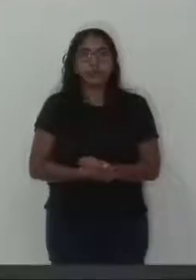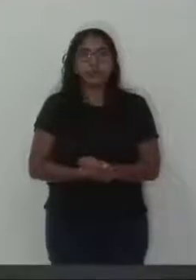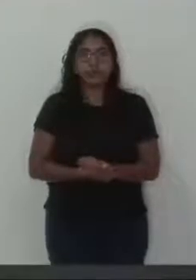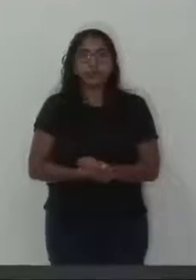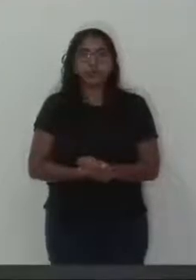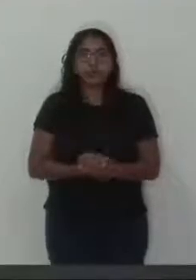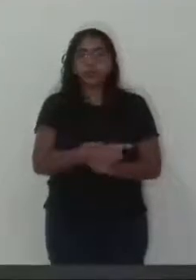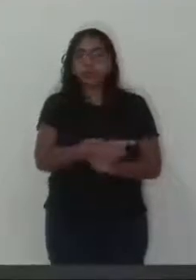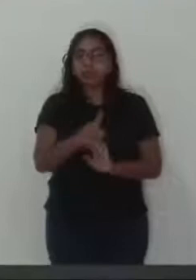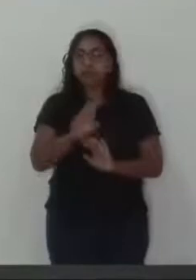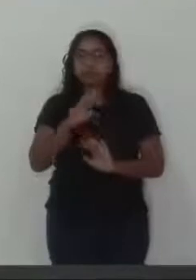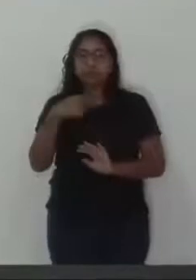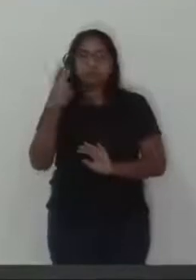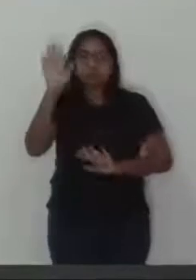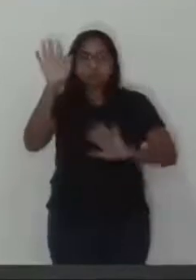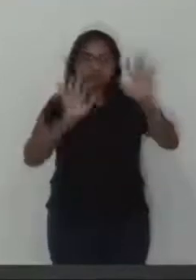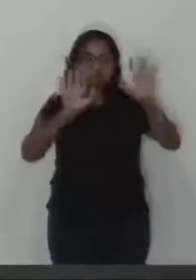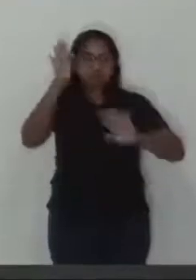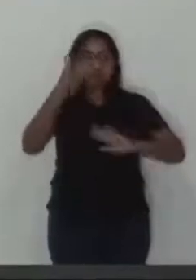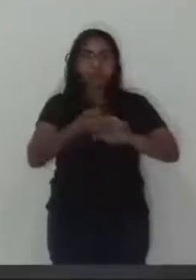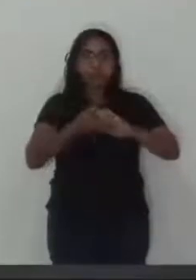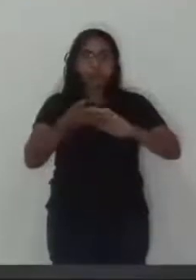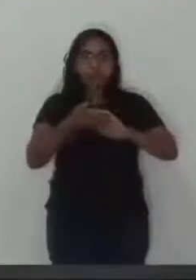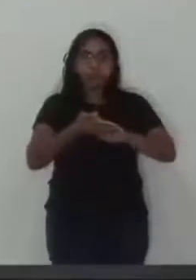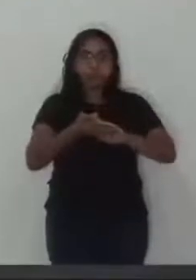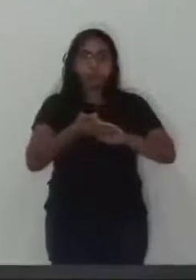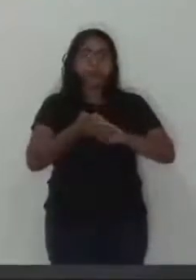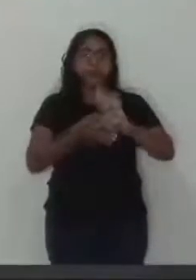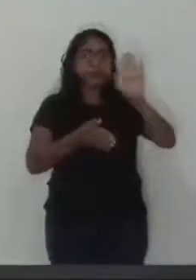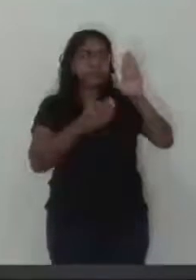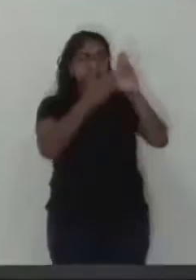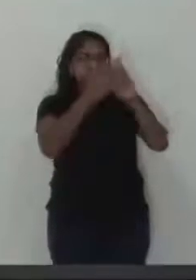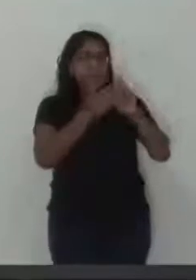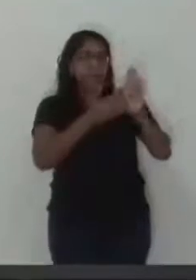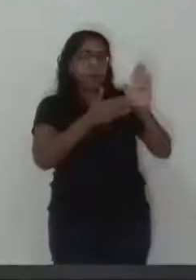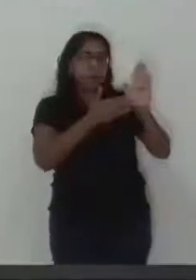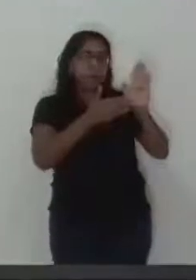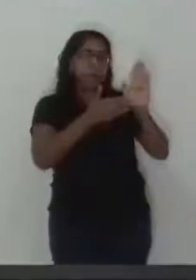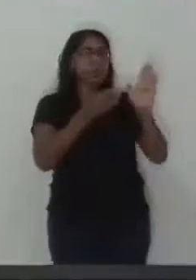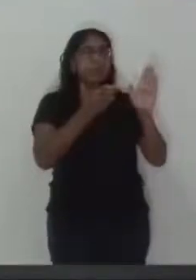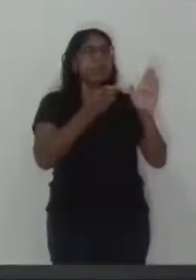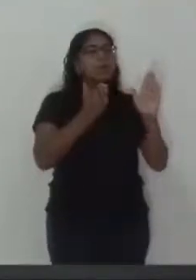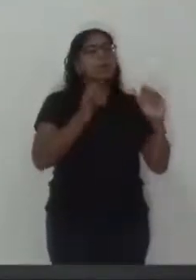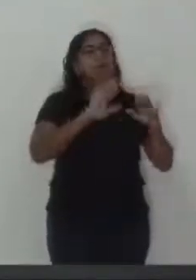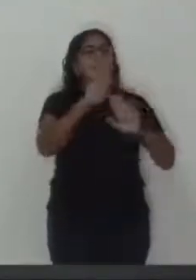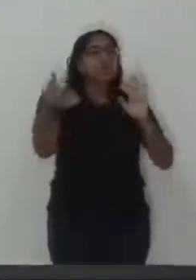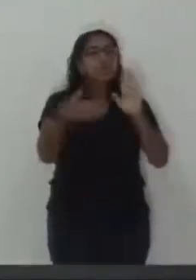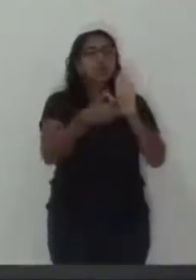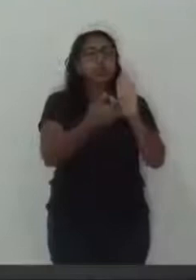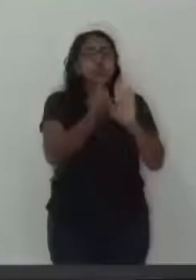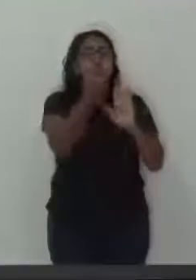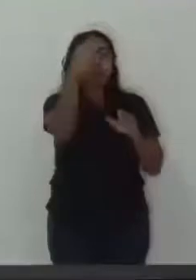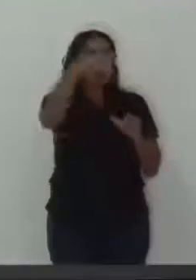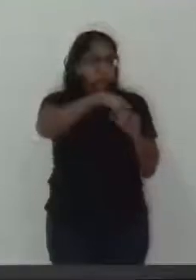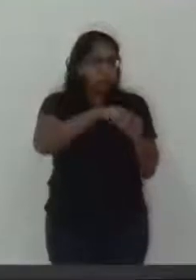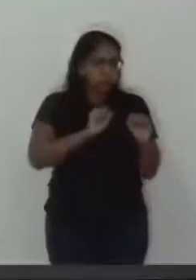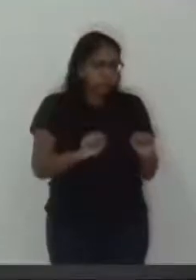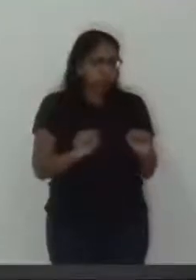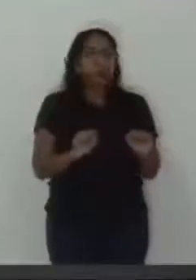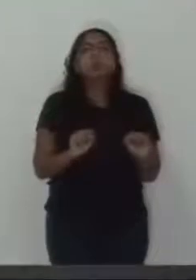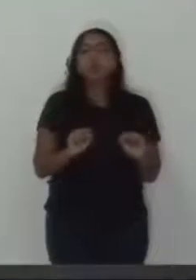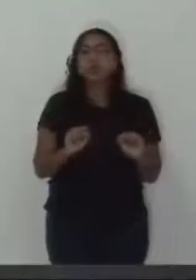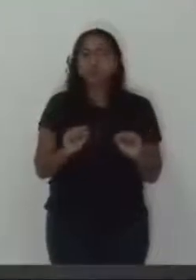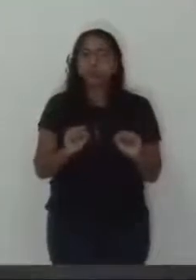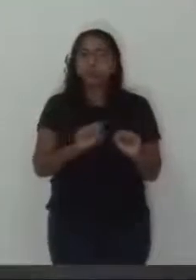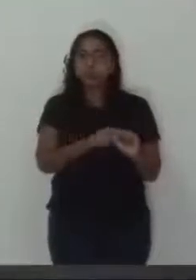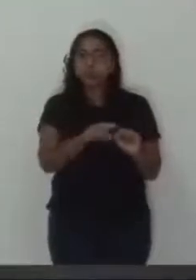Mais nenhum dos senhores vereadores querendo discutir. Sr. Presidente, só decido ser votado englobadamente todas as moções. Eu peço a deliberação